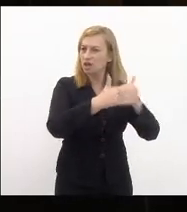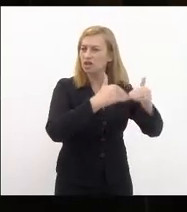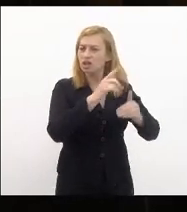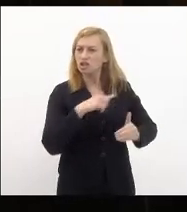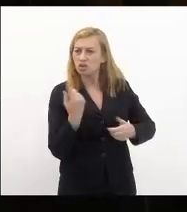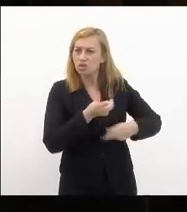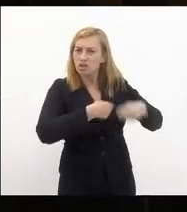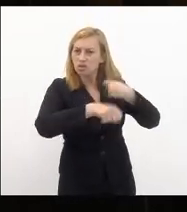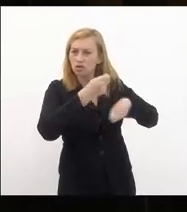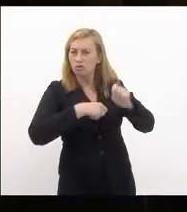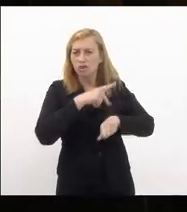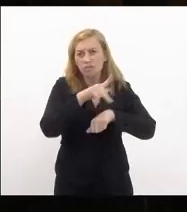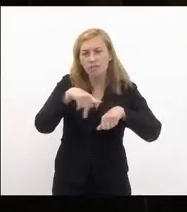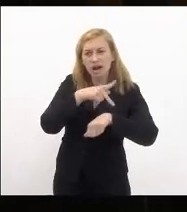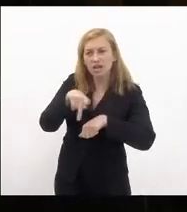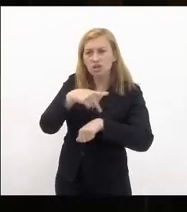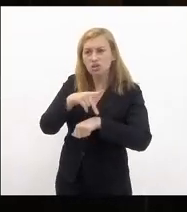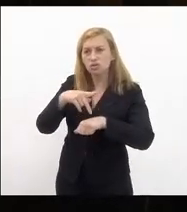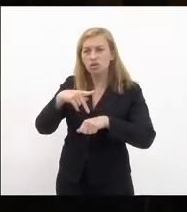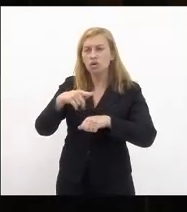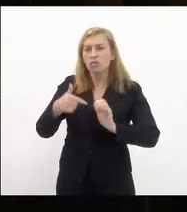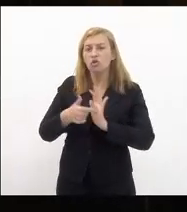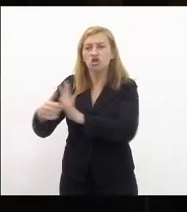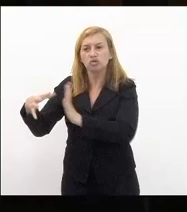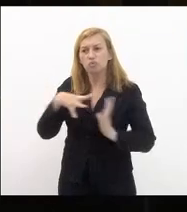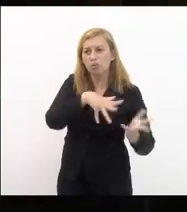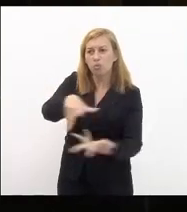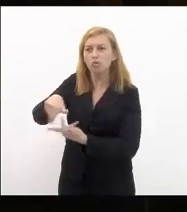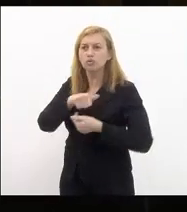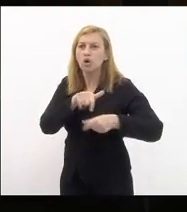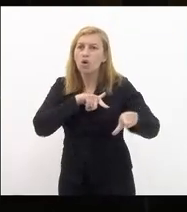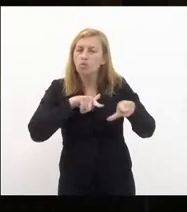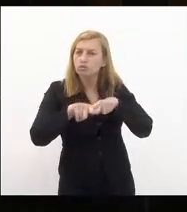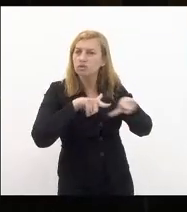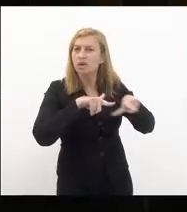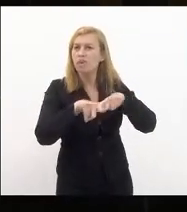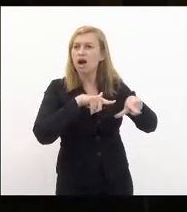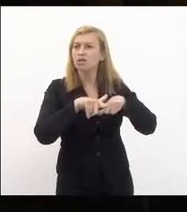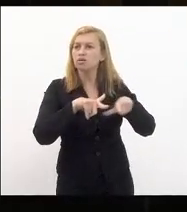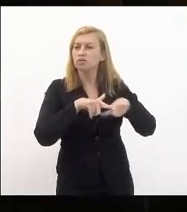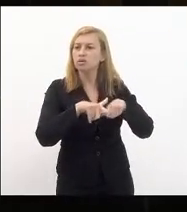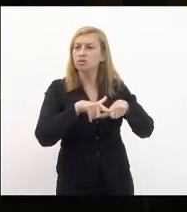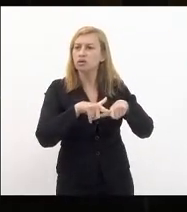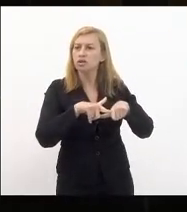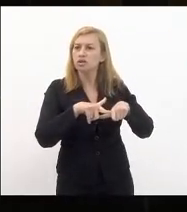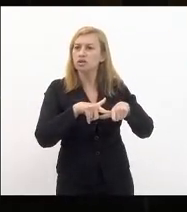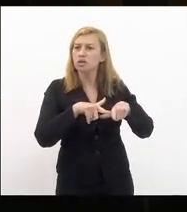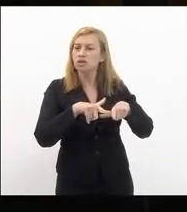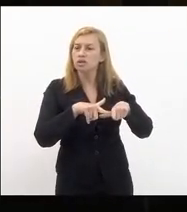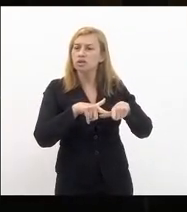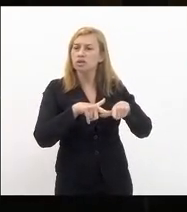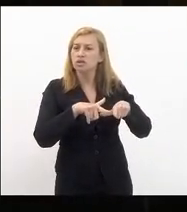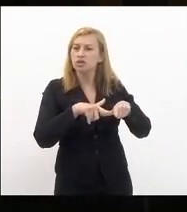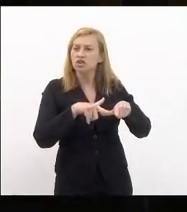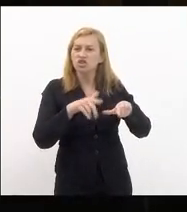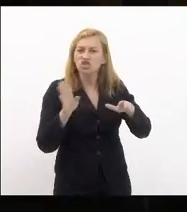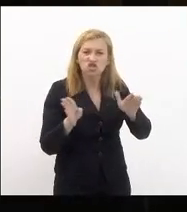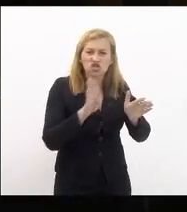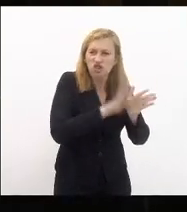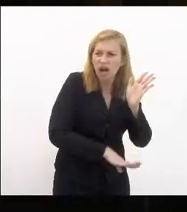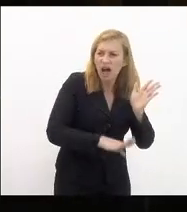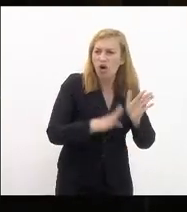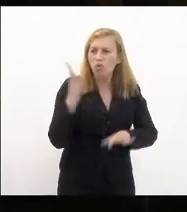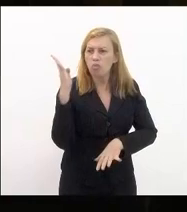economia e do nosso país perante o mundo o trabalho de estirpar esse mal que é a corrupção